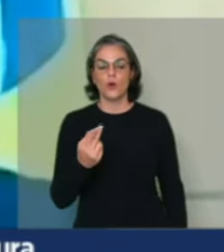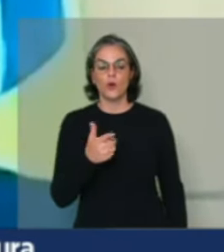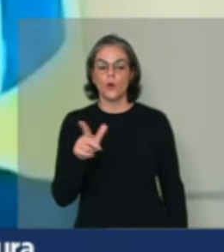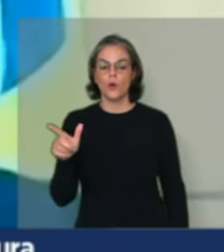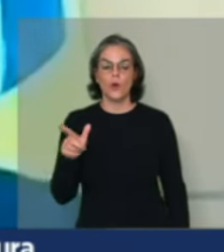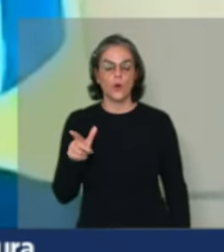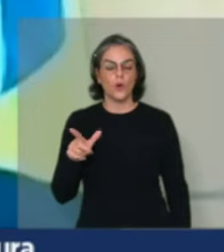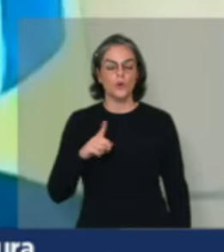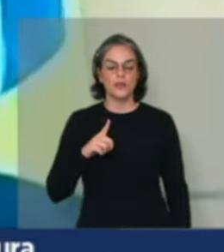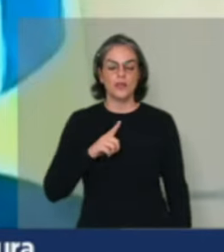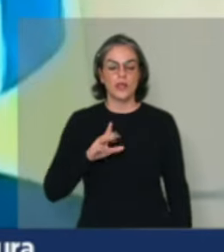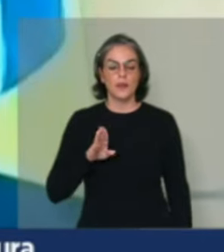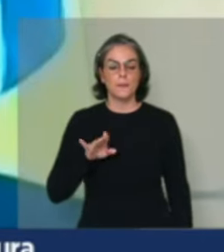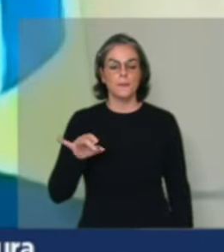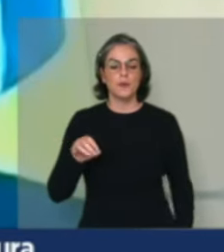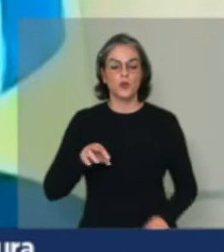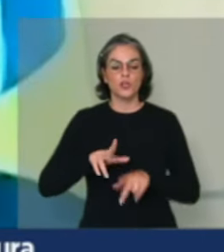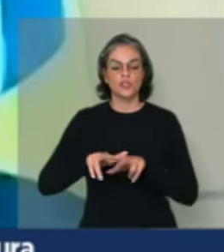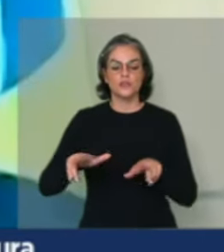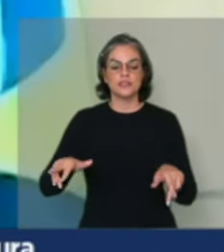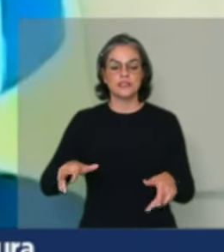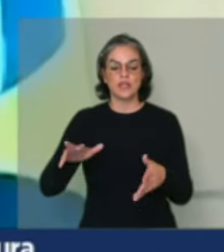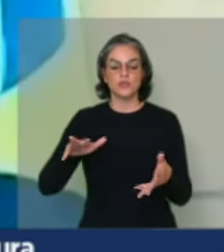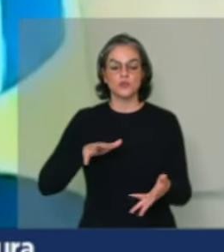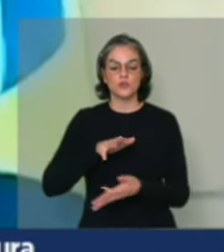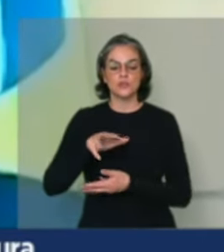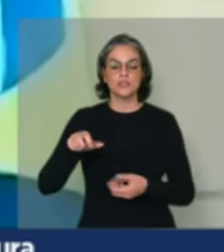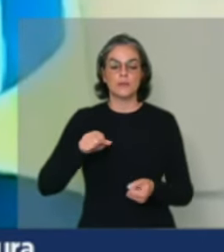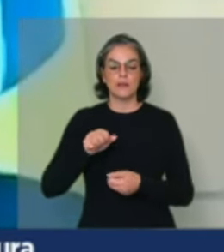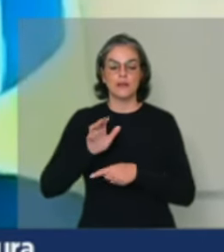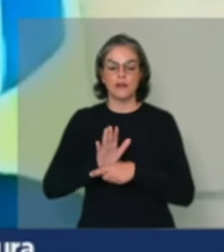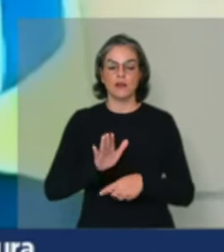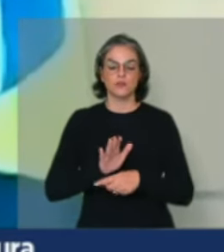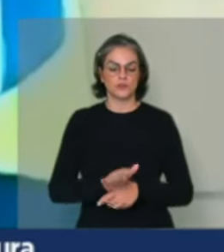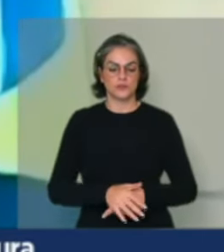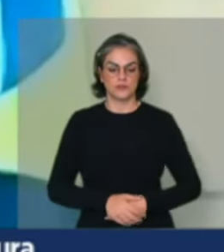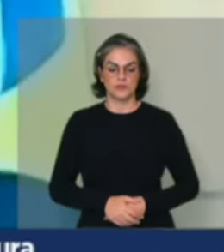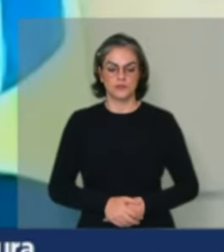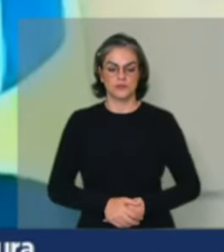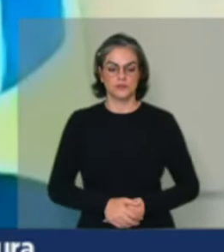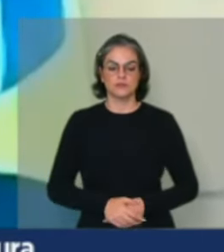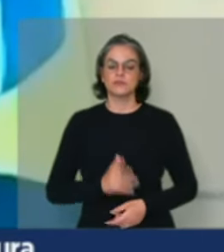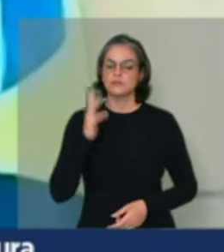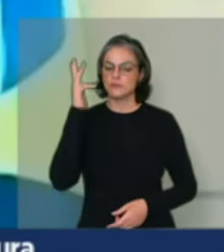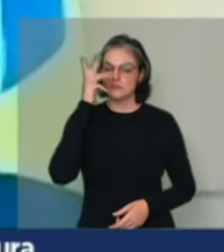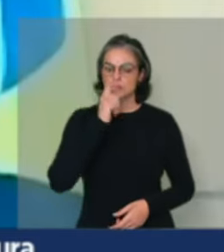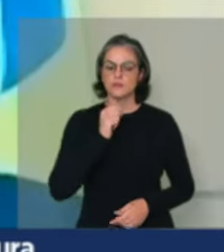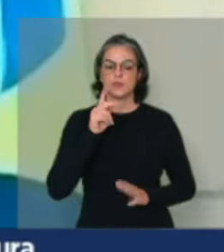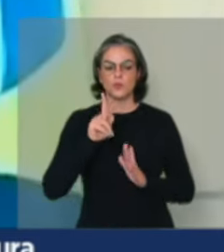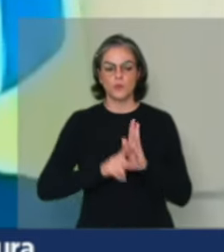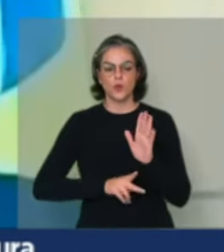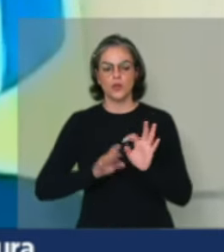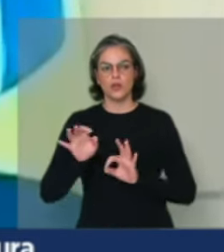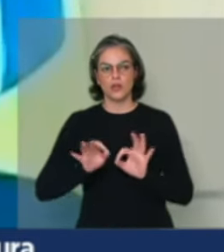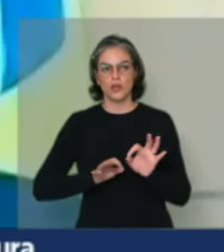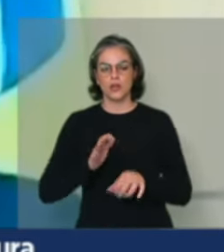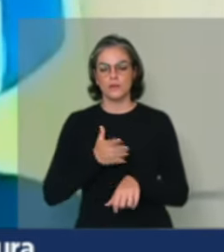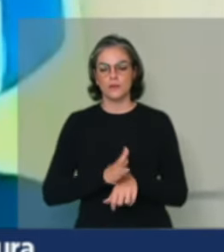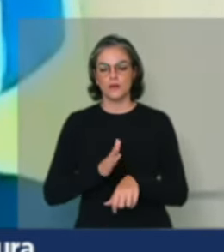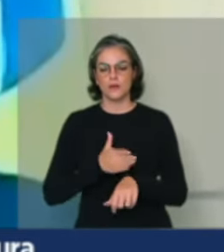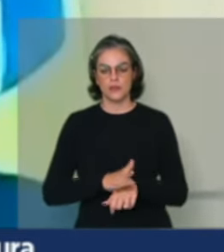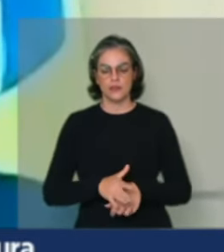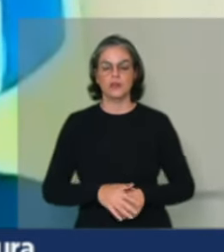e da sustentabilidade estão sendo financiados pelo Agro Residência. É um belíssimo programa de qualificação que com a Terra Digital